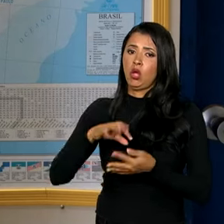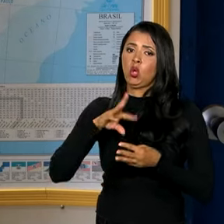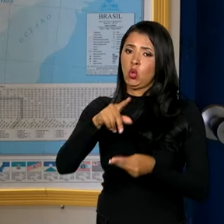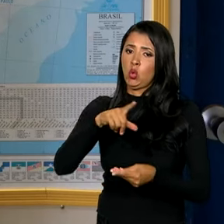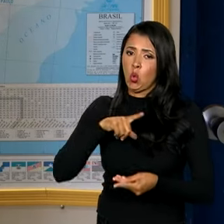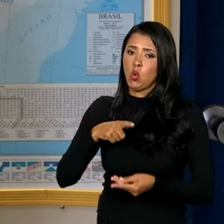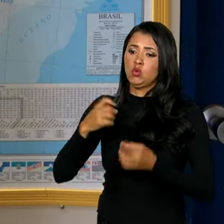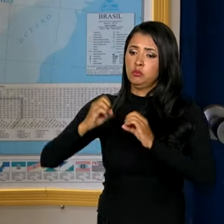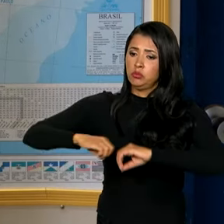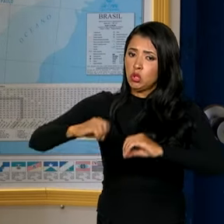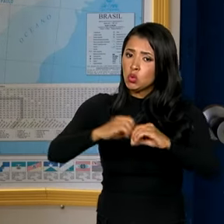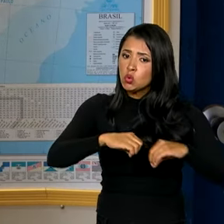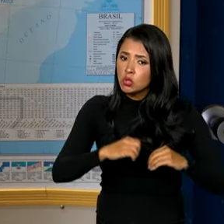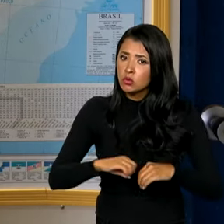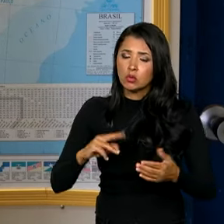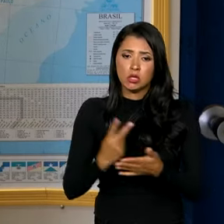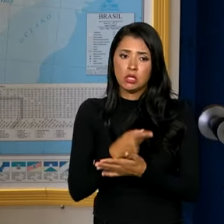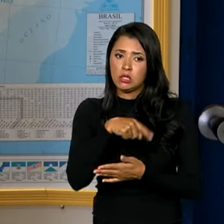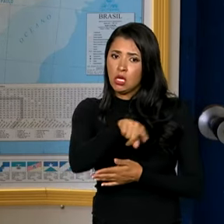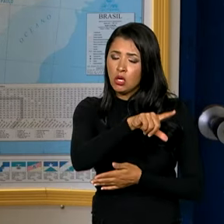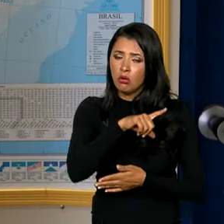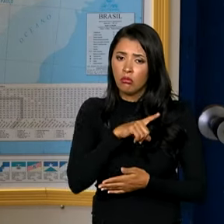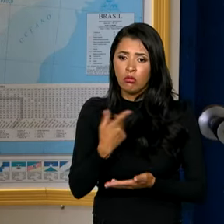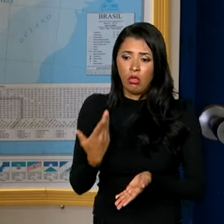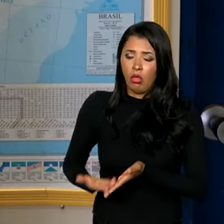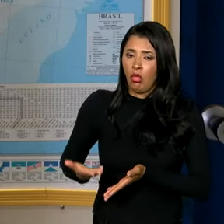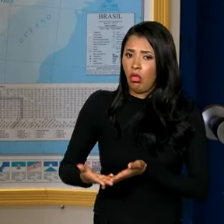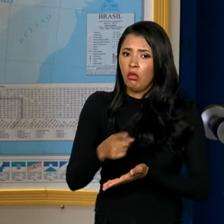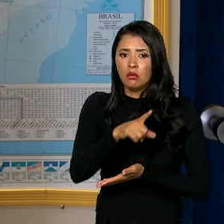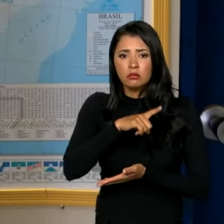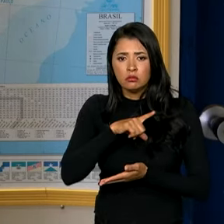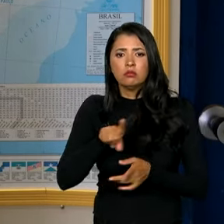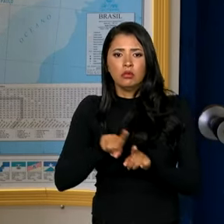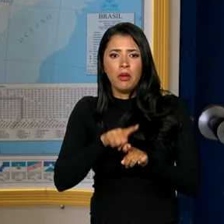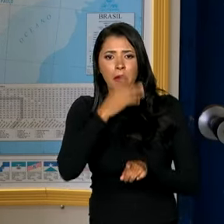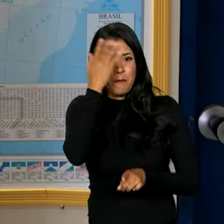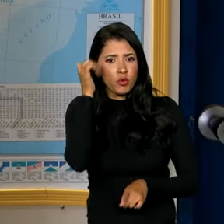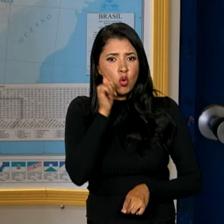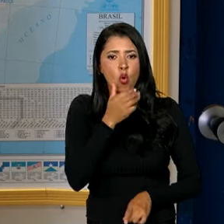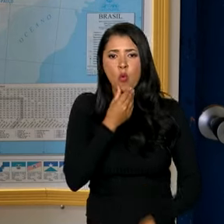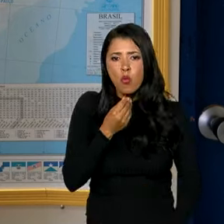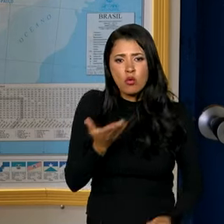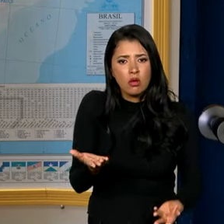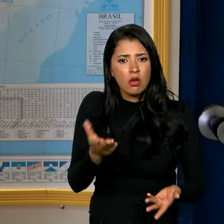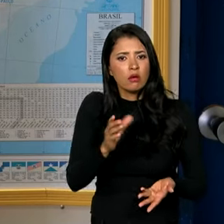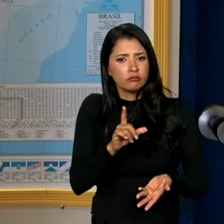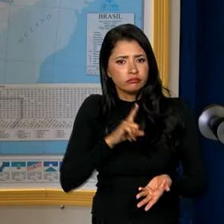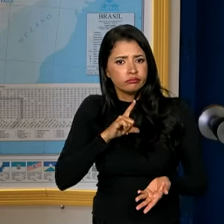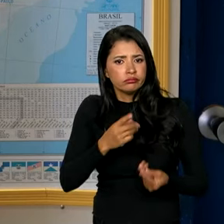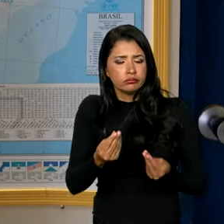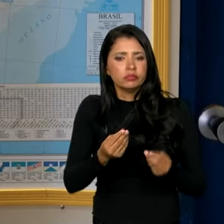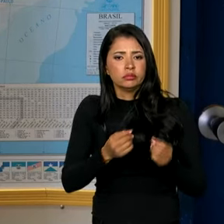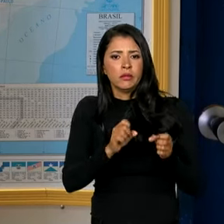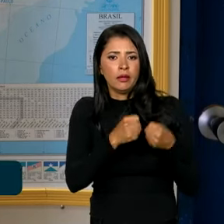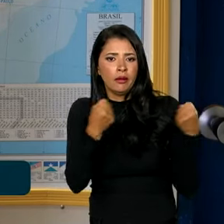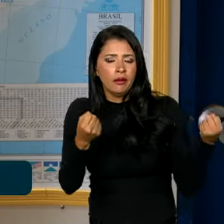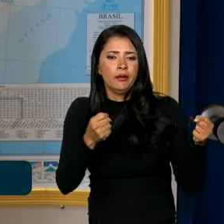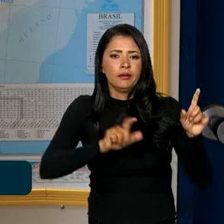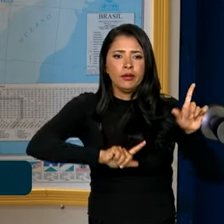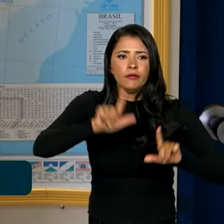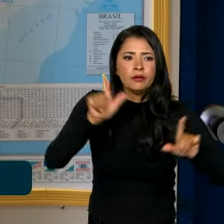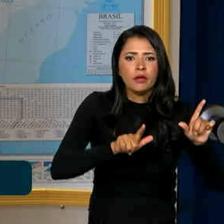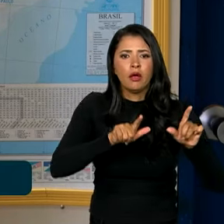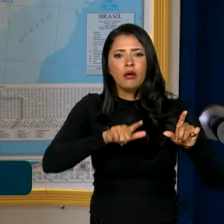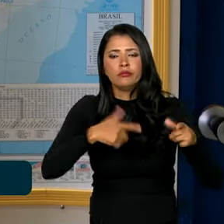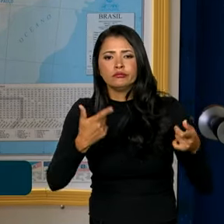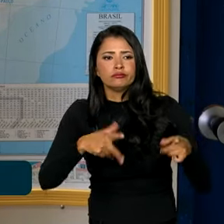os prejuízos que os consumidores e as consumidoras tiveram. Aparelhos eletrodomésticos,